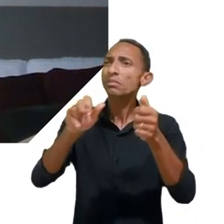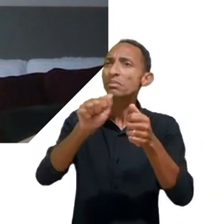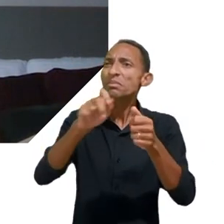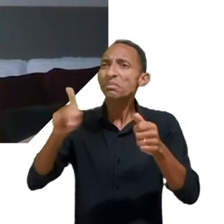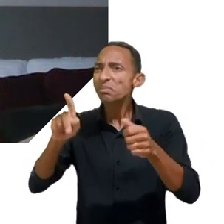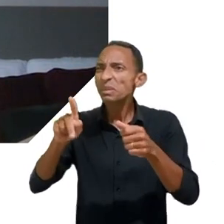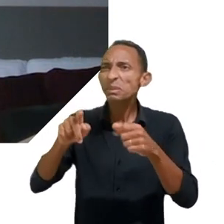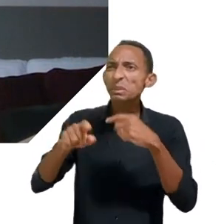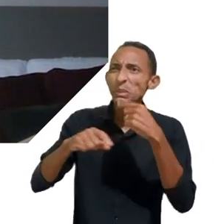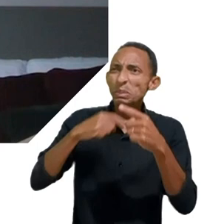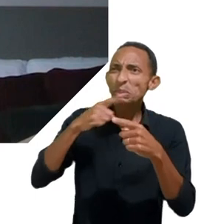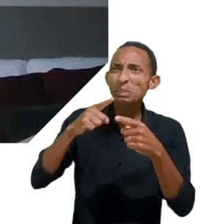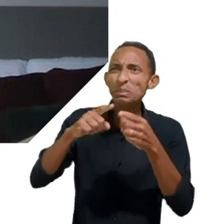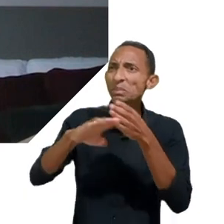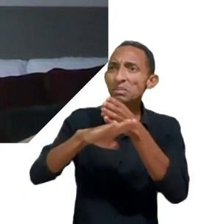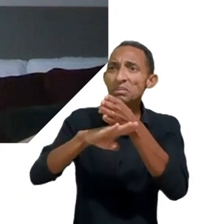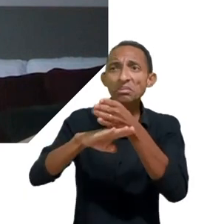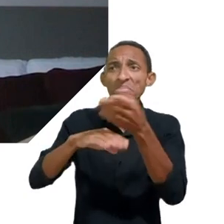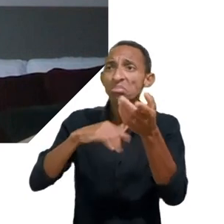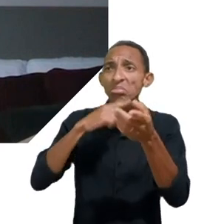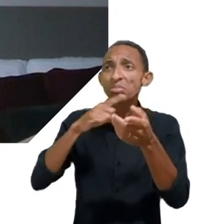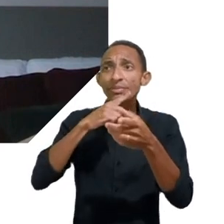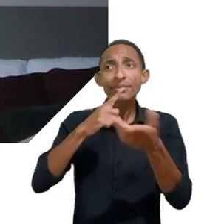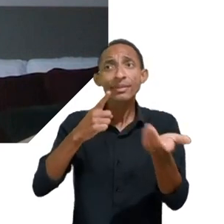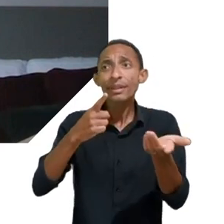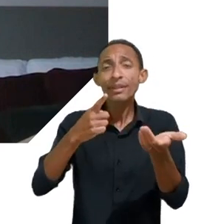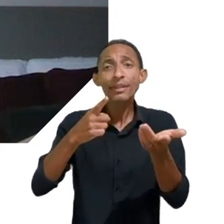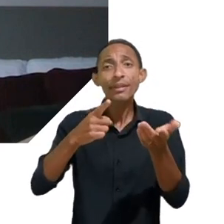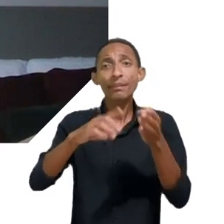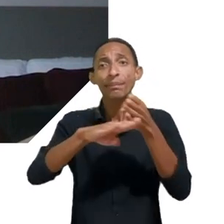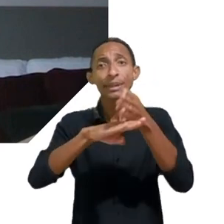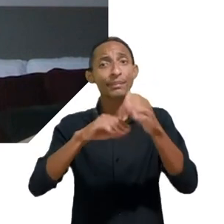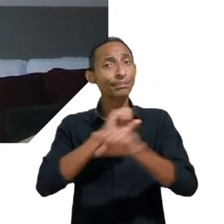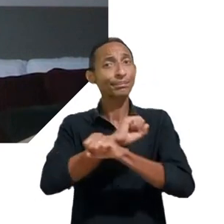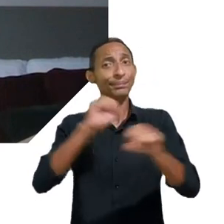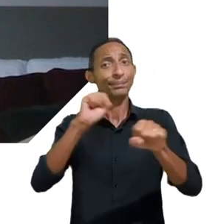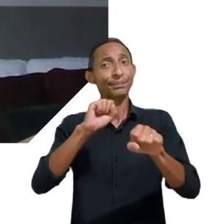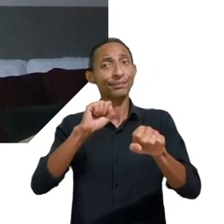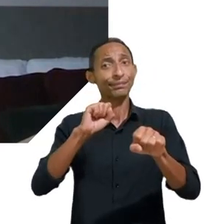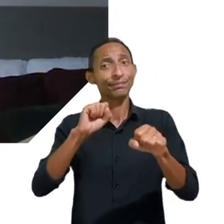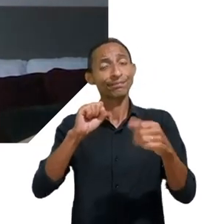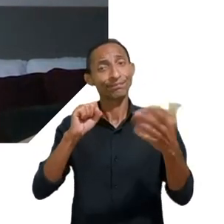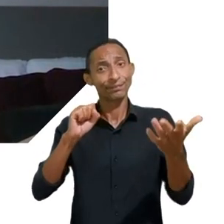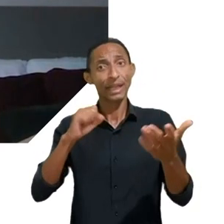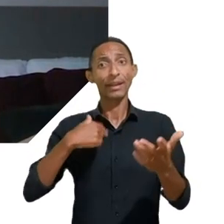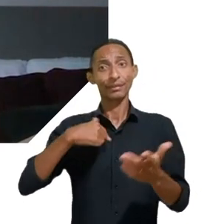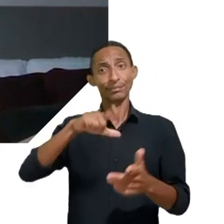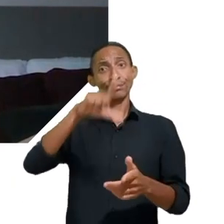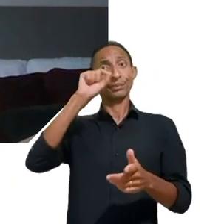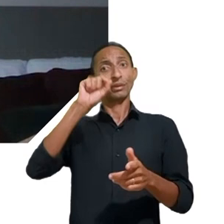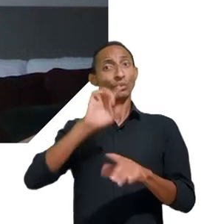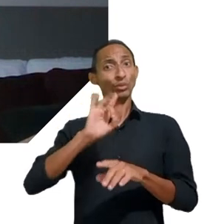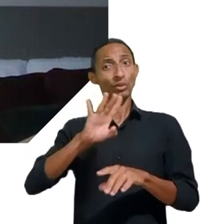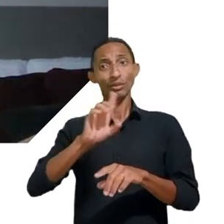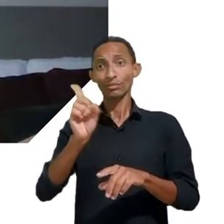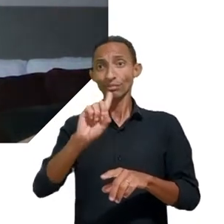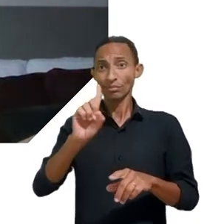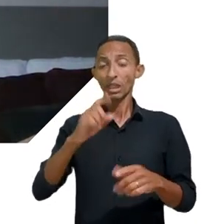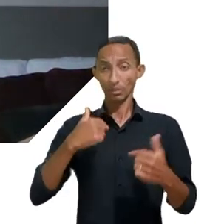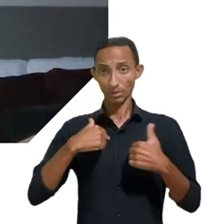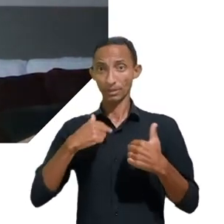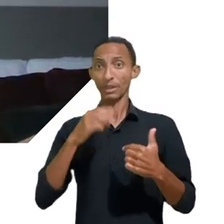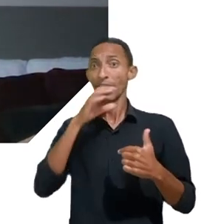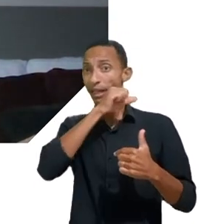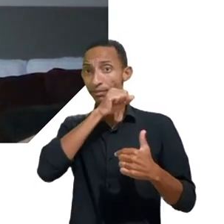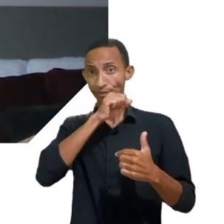acesso, então não é uma questão de escolha, e se vocês me permitirem, eu queria falar rapidamente de uma experiência minha como mãe, tentando